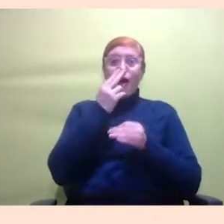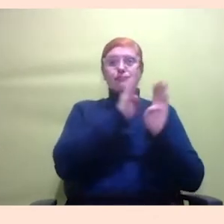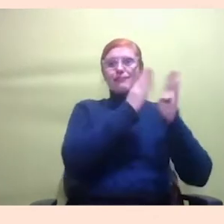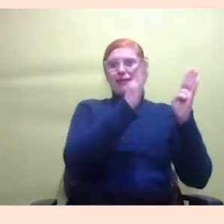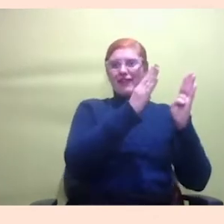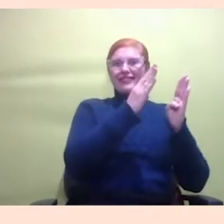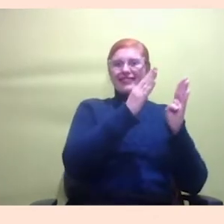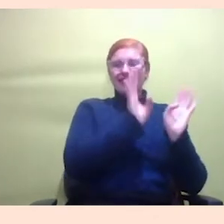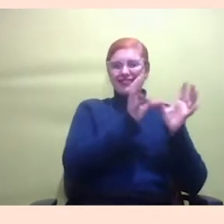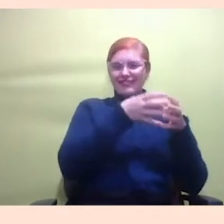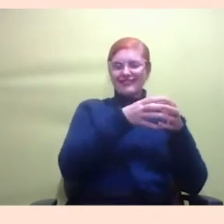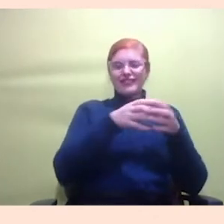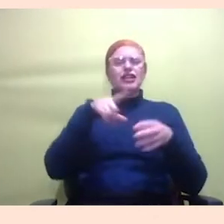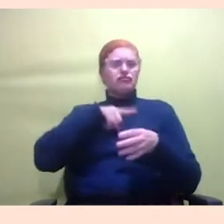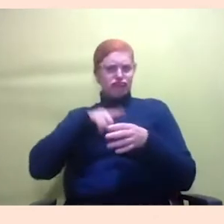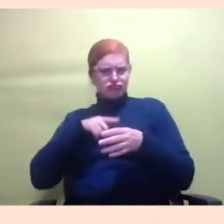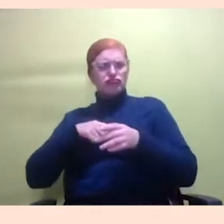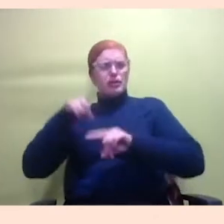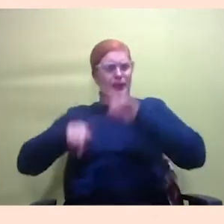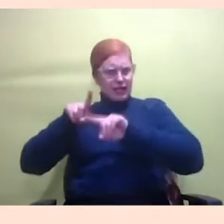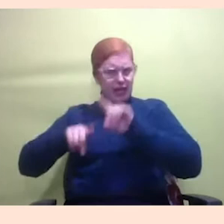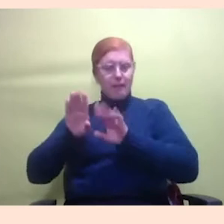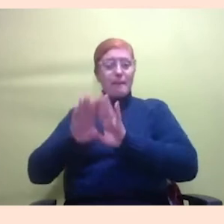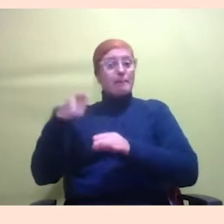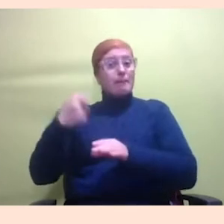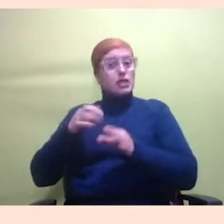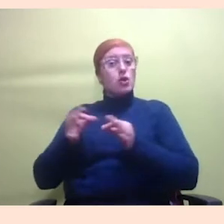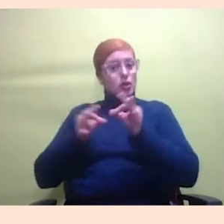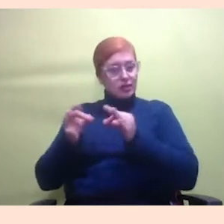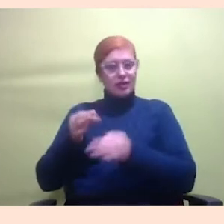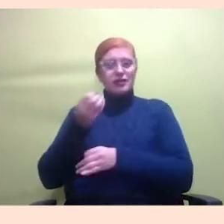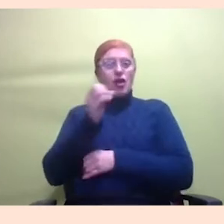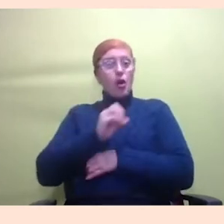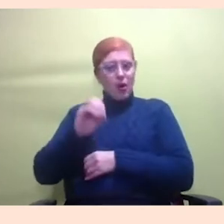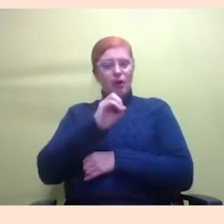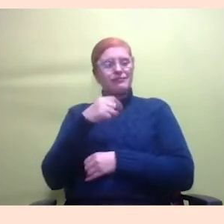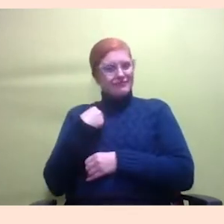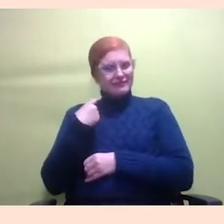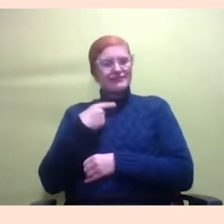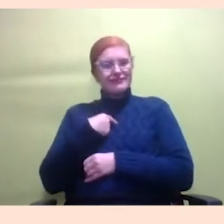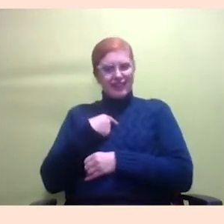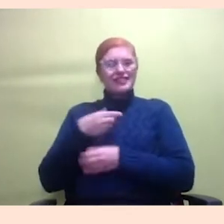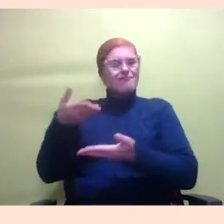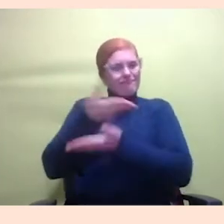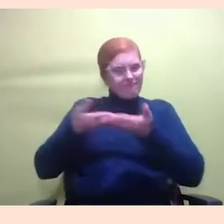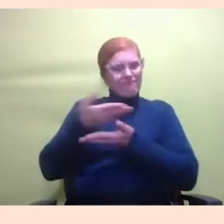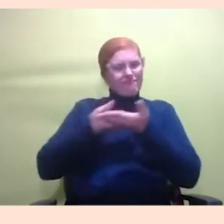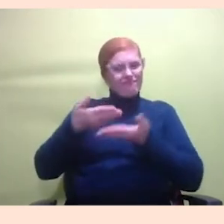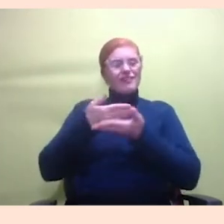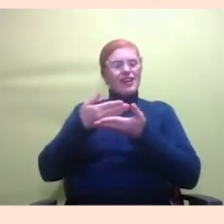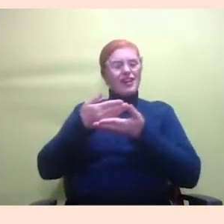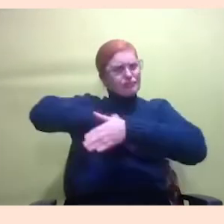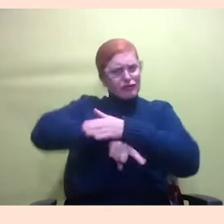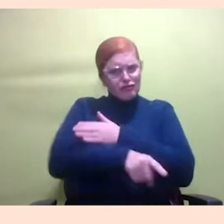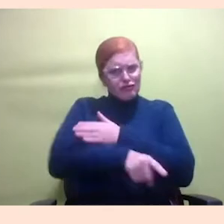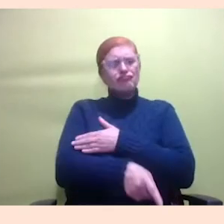coisa, mas não está bem organizada, então vai ser bom a gente fazer esse intercâmbio e aprofundar para esse intercâmbio para ver se a